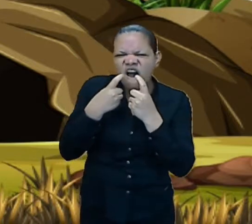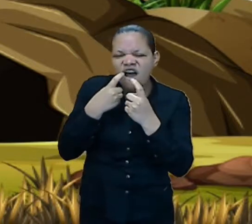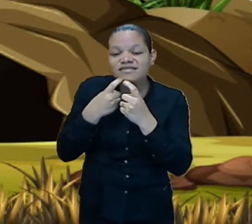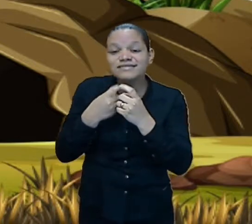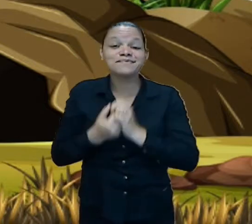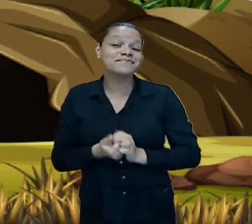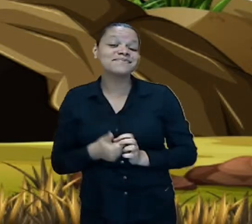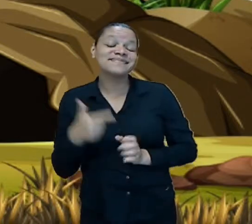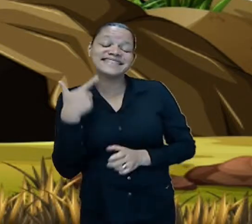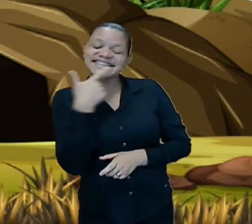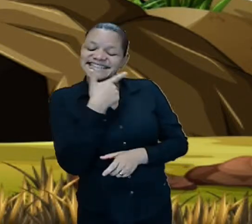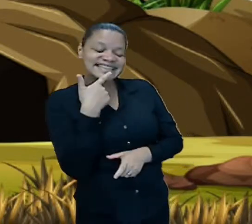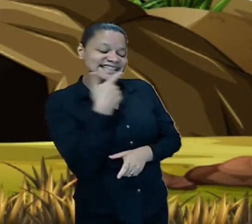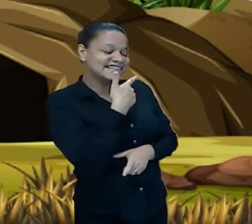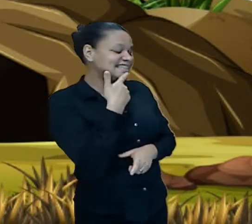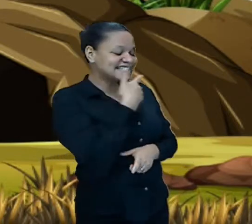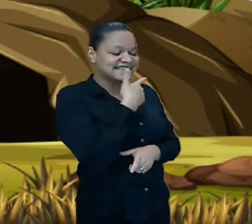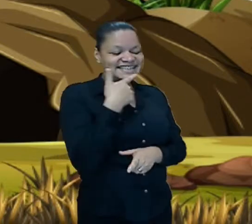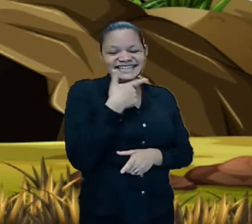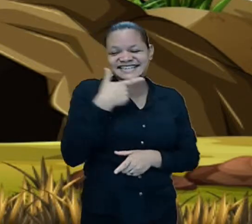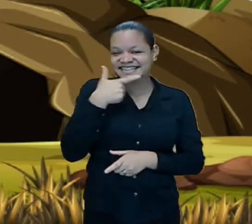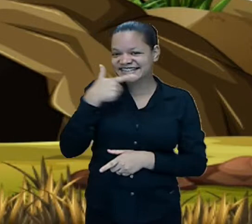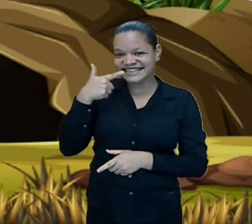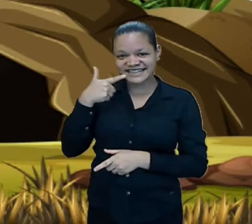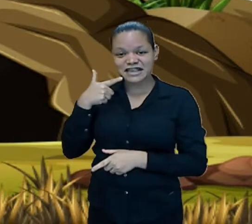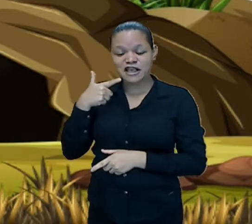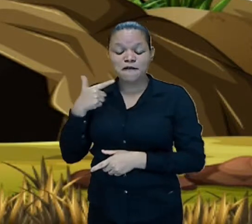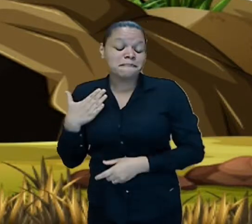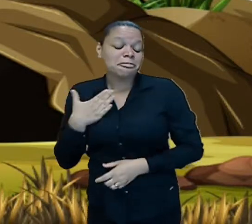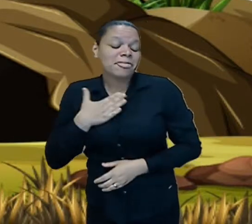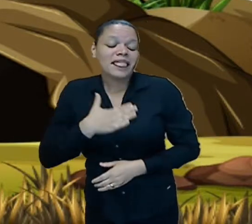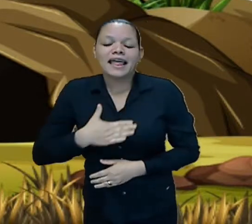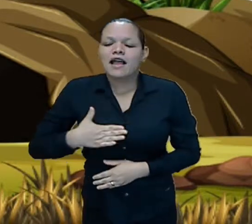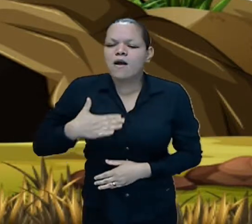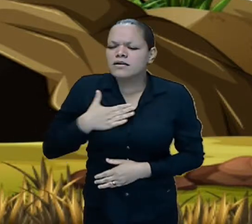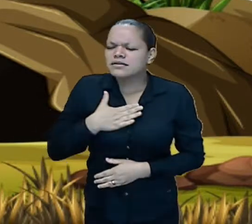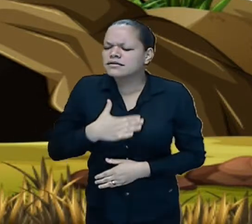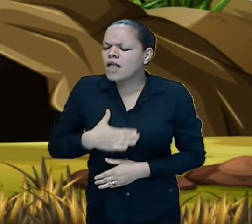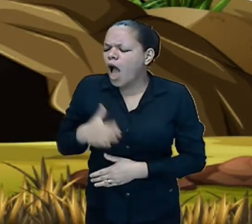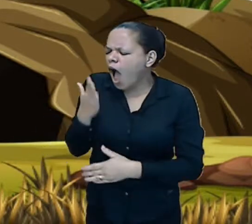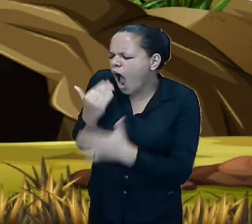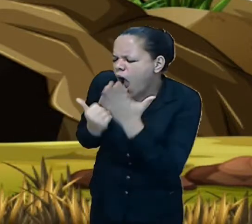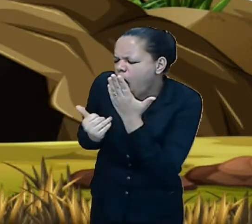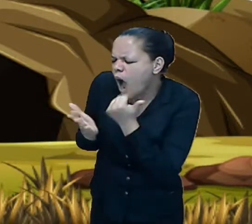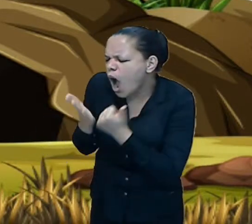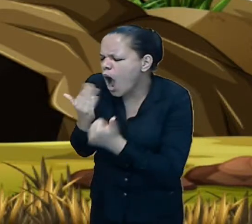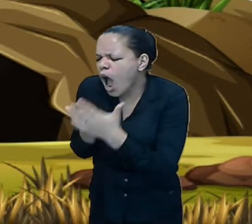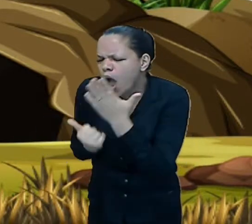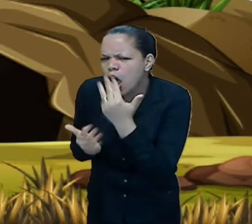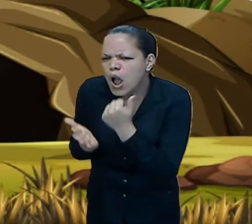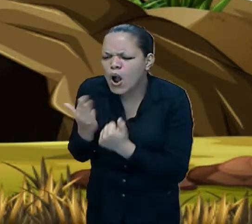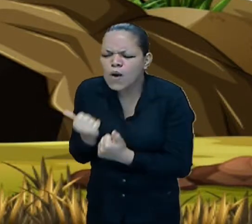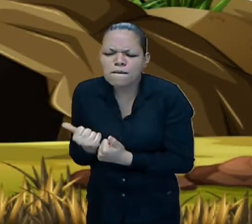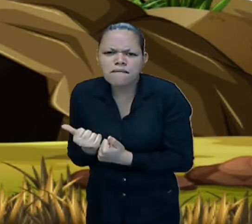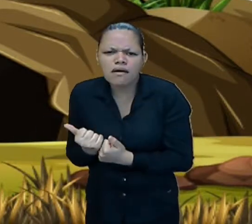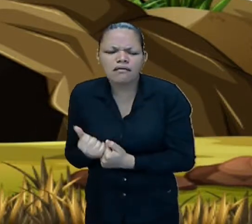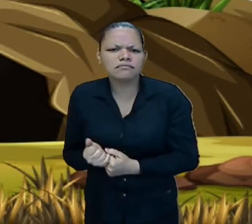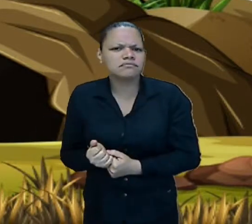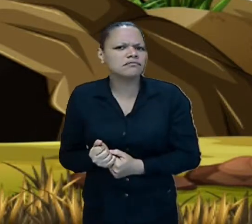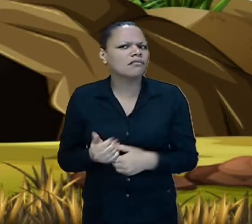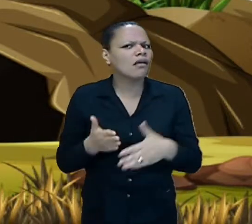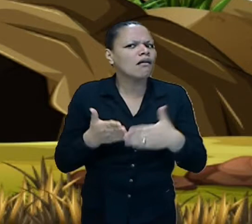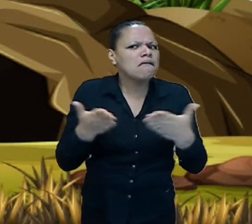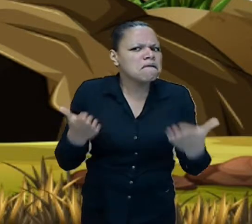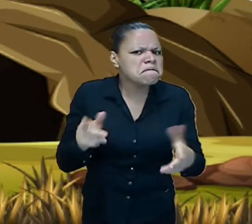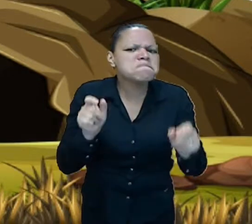simpático. Ele adorava devorar alguma coisa. O que é que vocês acham